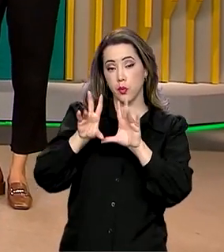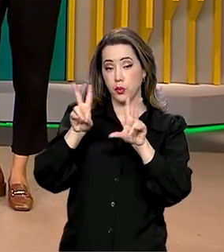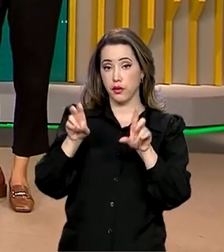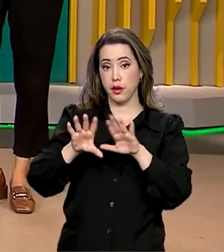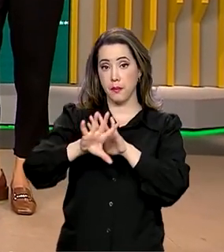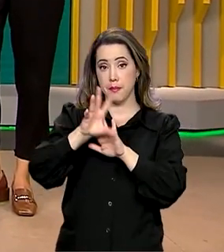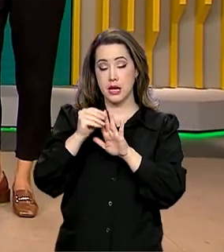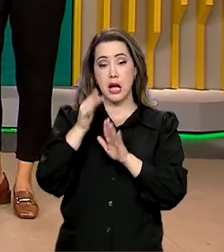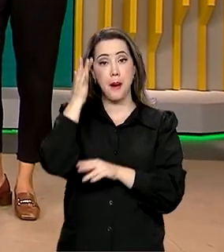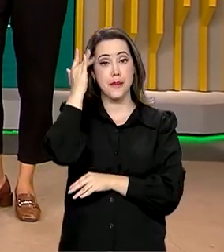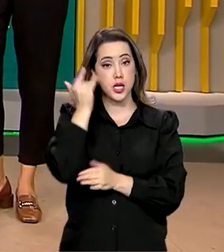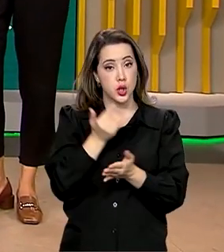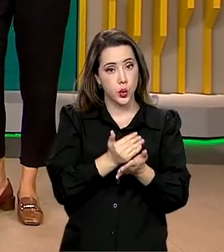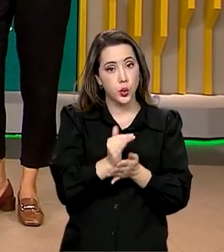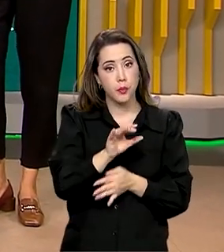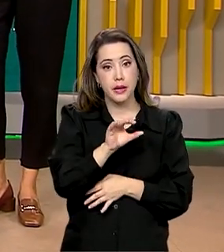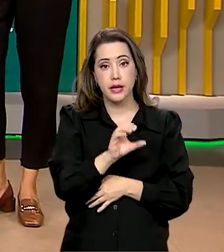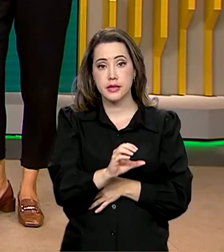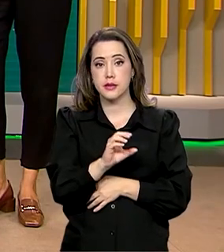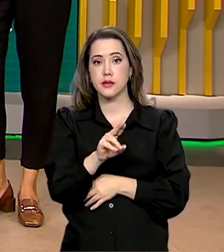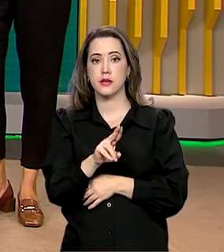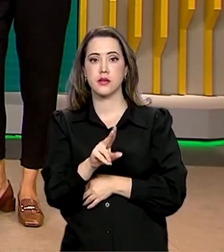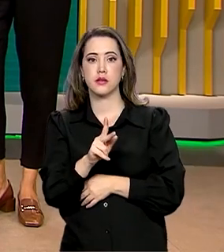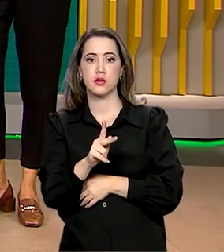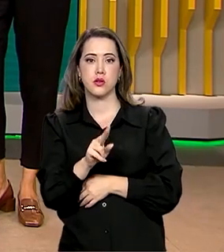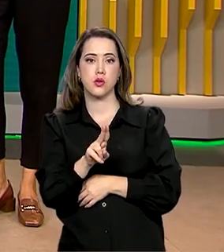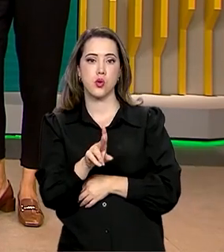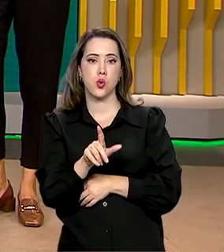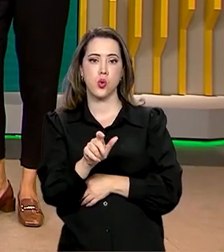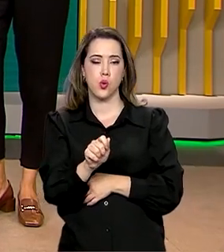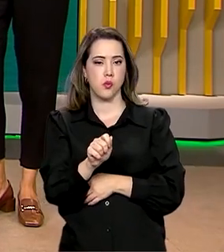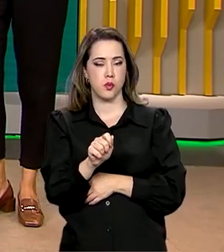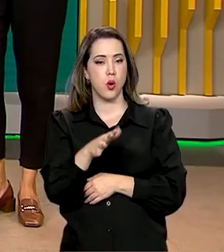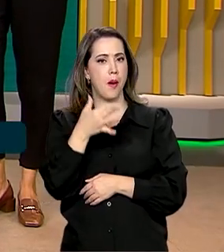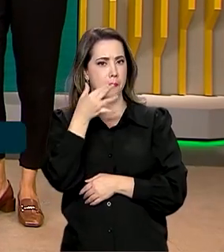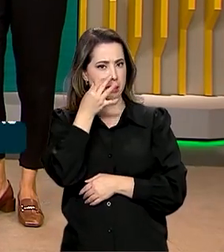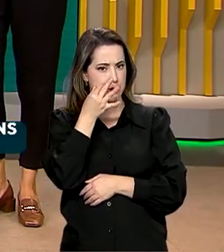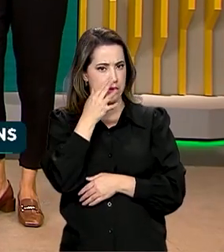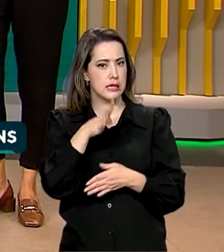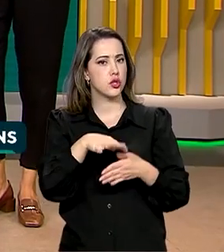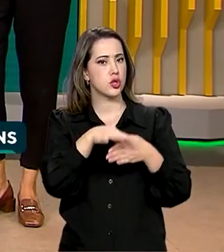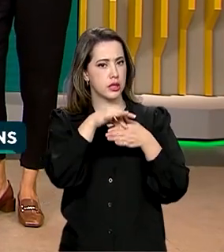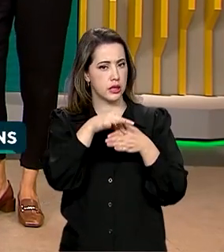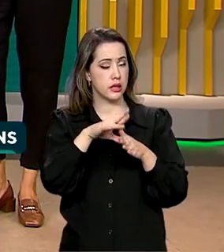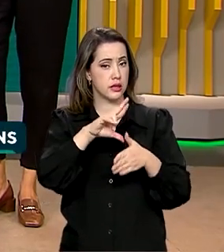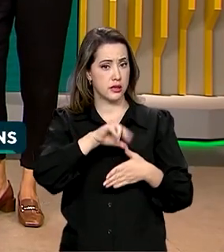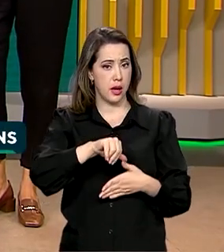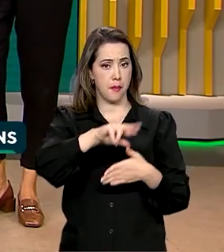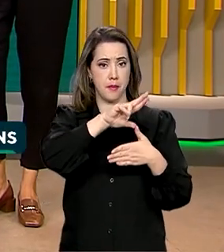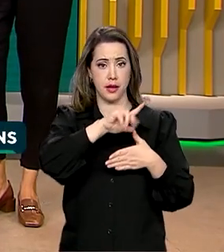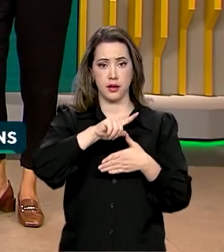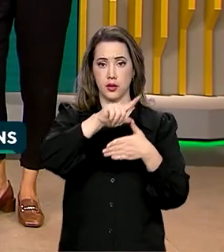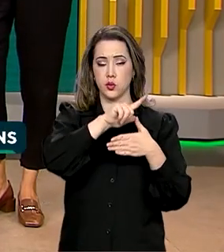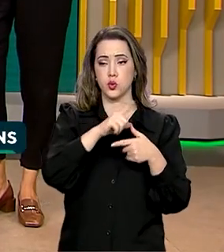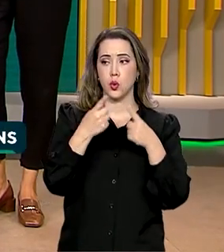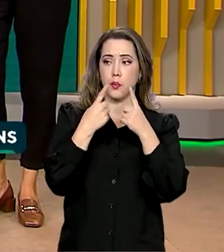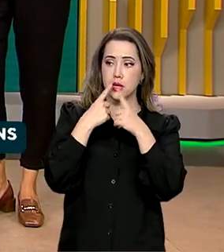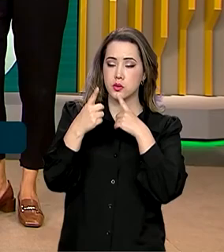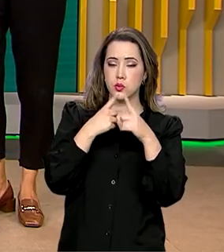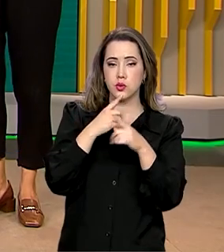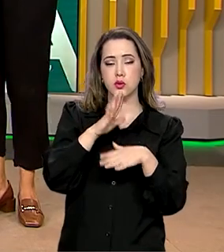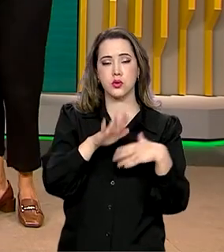amanhã a Cúpula da Amazônia, com a presença de líderes da América do Sul, entre eles o presidente Lula, para discutir o desenvolvimento